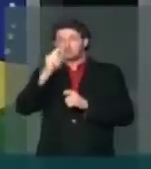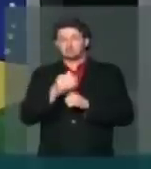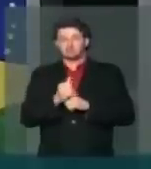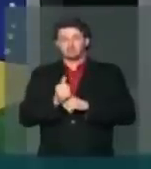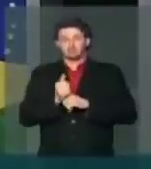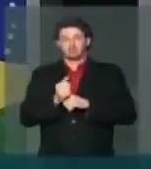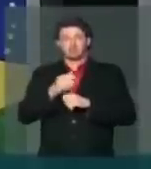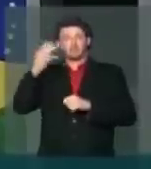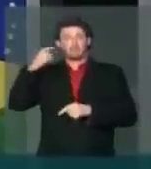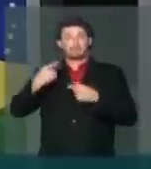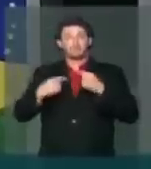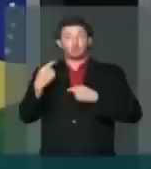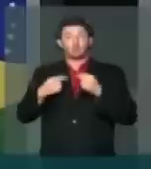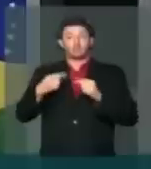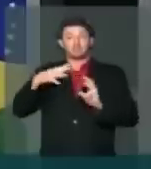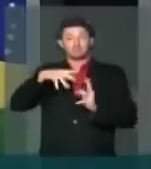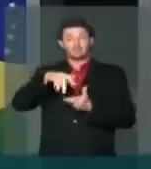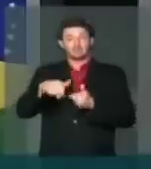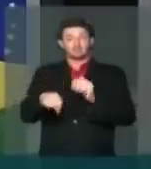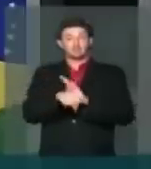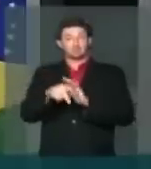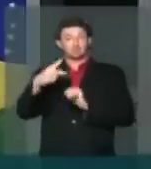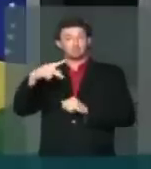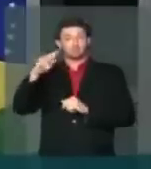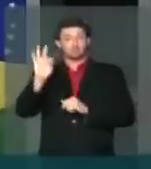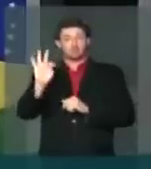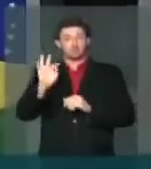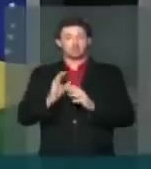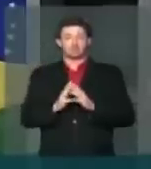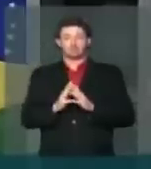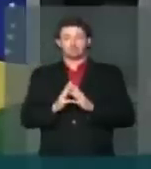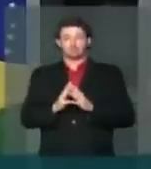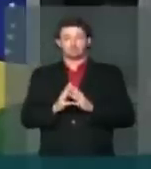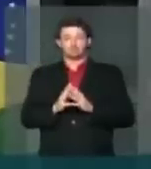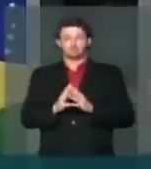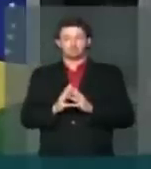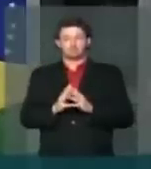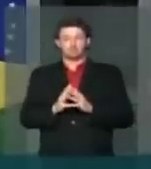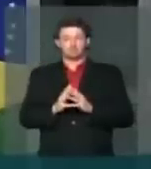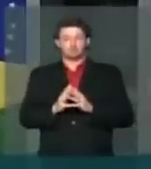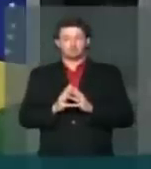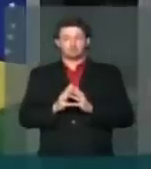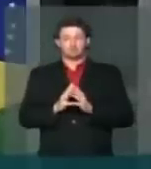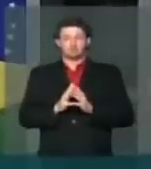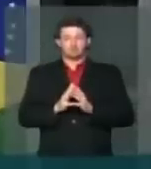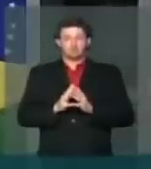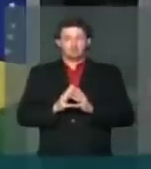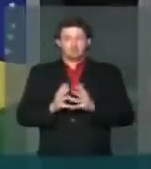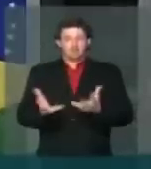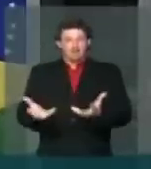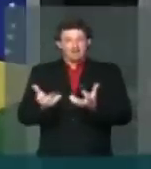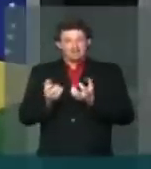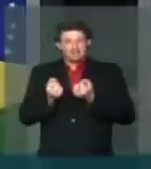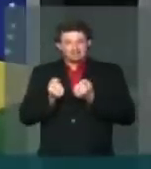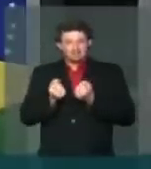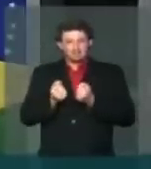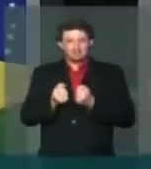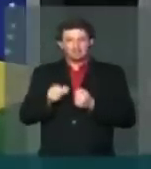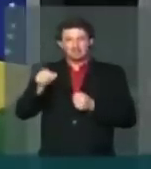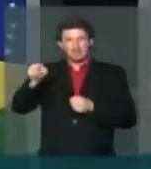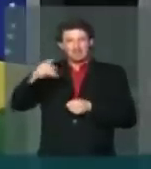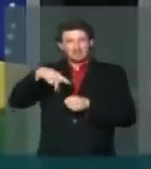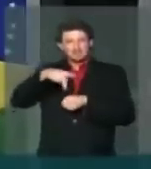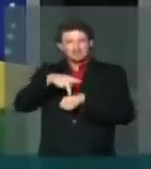Internacional De Estado Do Partido Dos Trabalhadores Dando Acolhida A esses